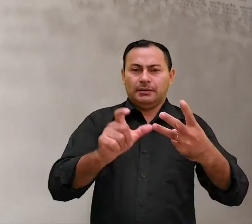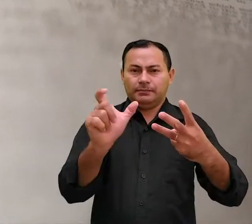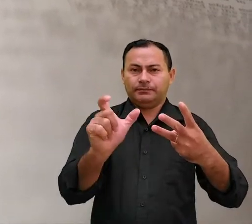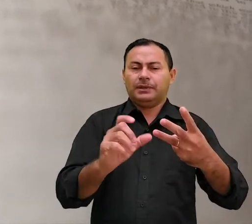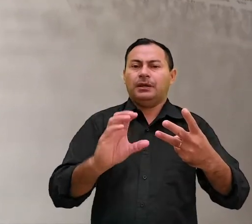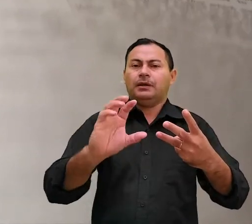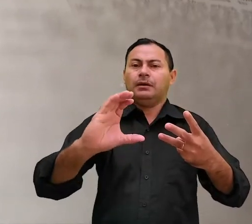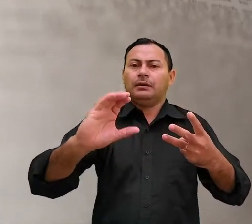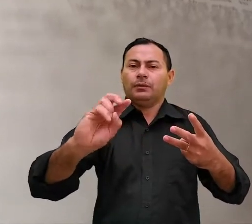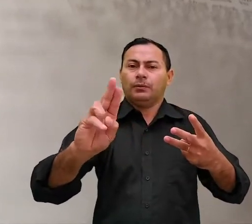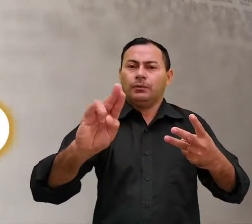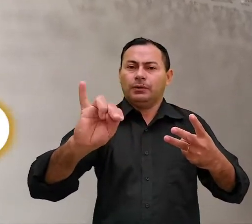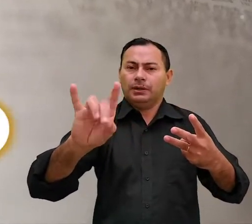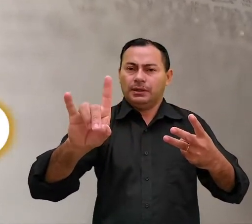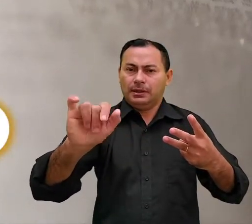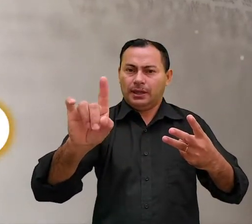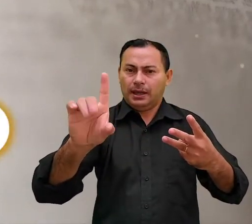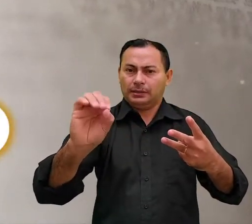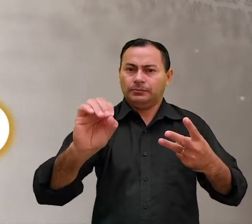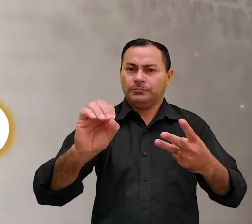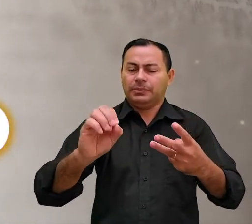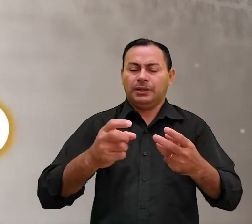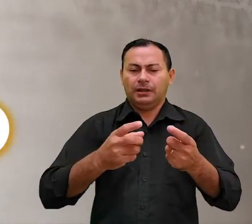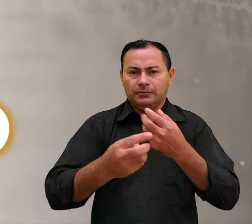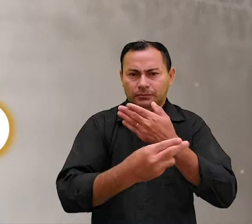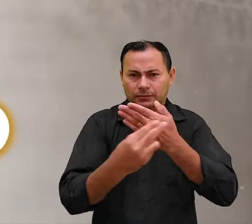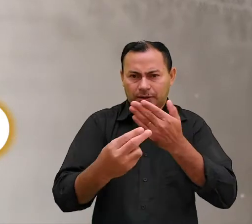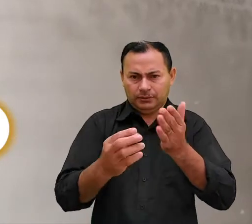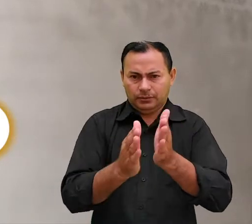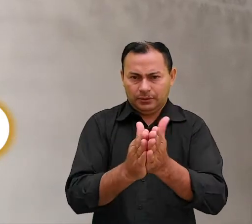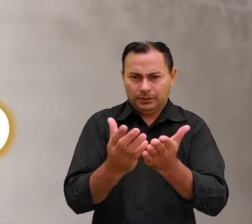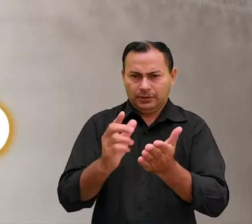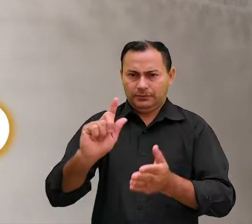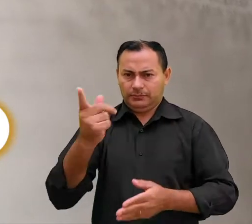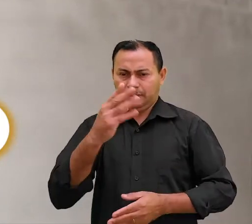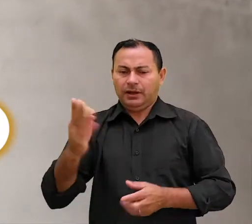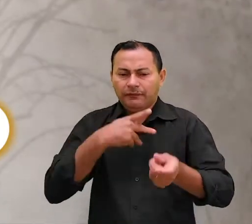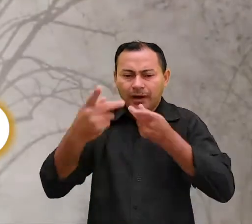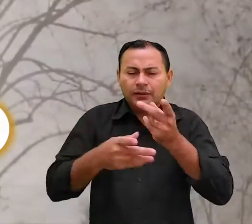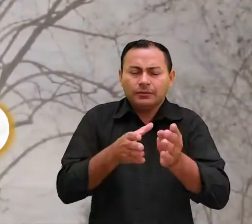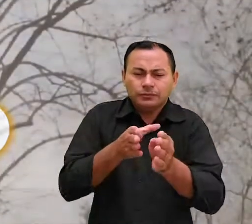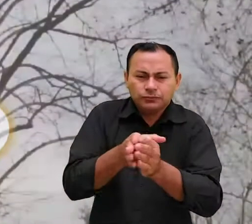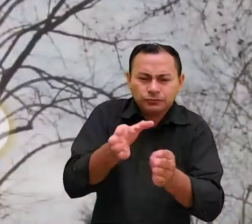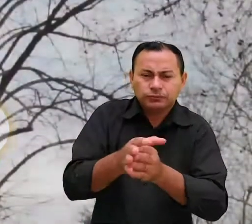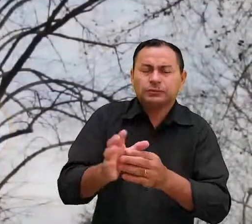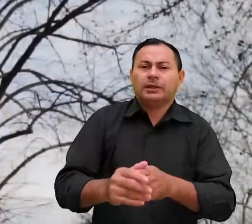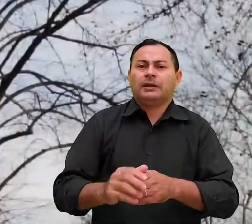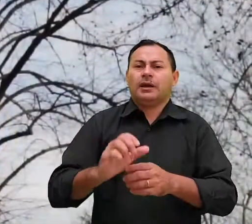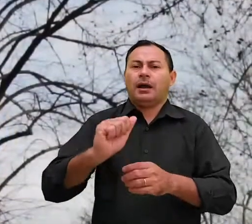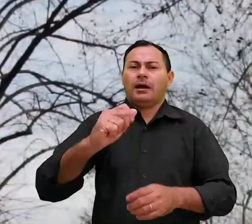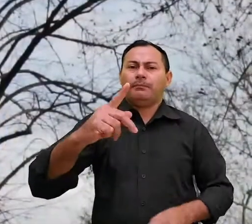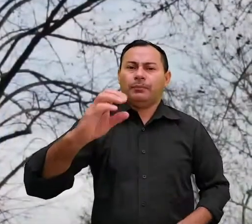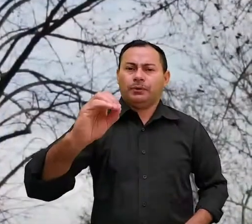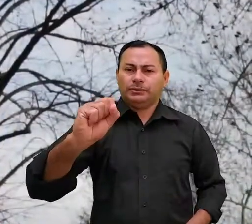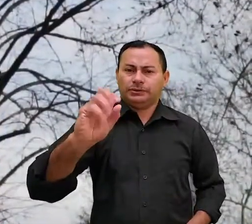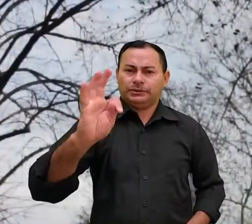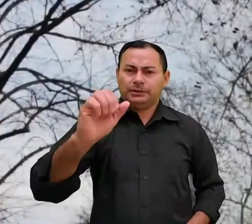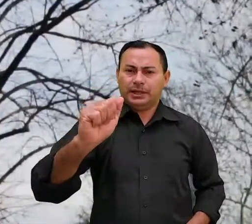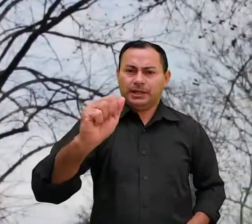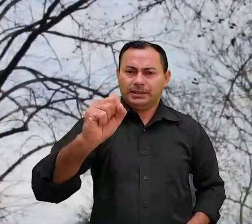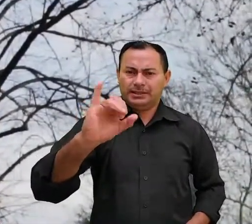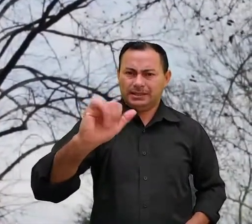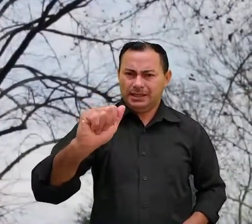palavra é cuidado. O autor dá vários alertas contra a apostasia sutil que rodeia a igreja.